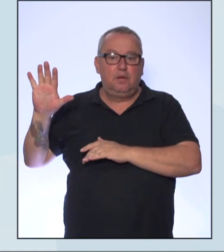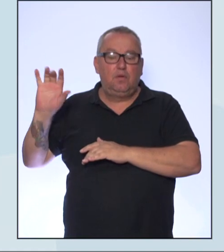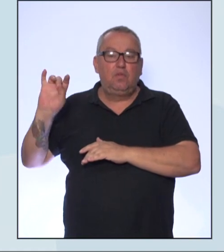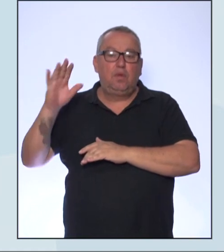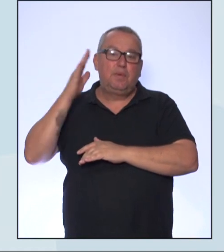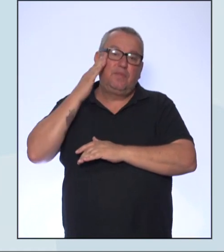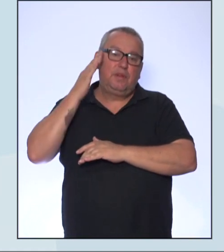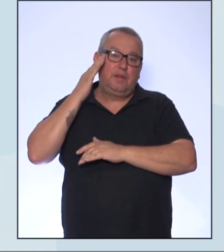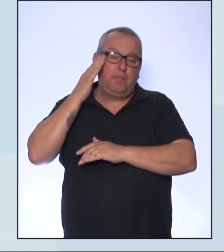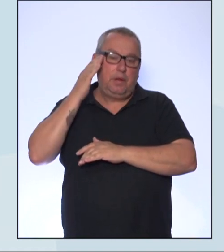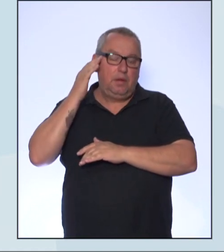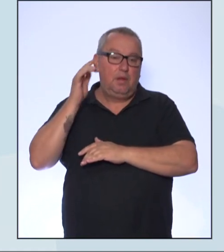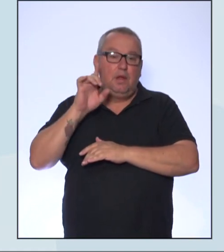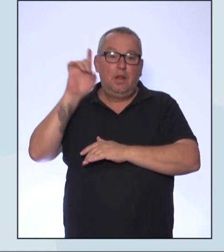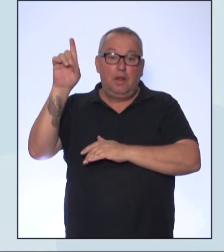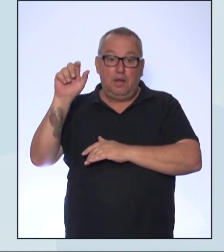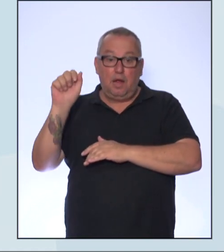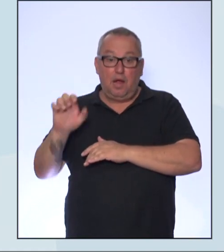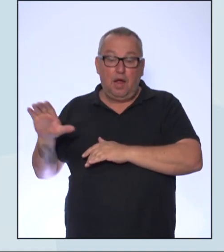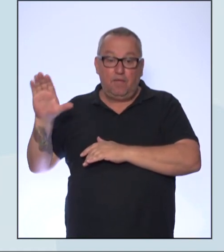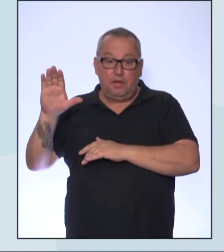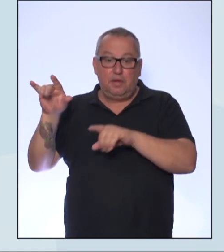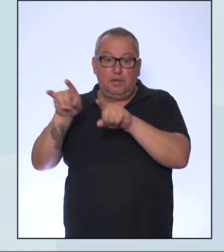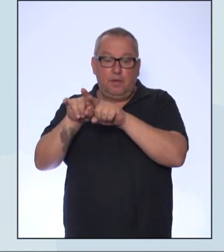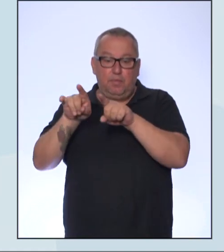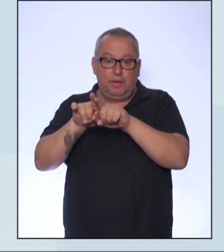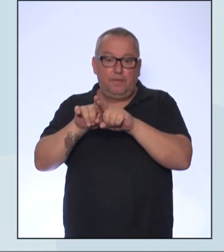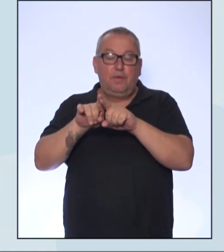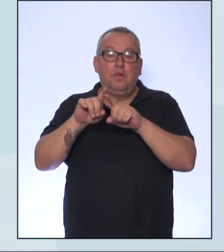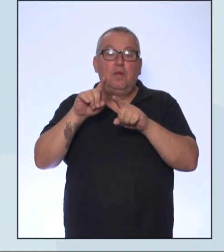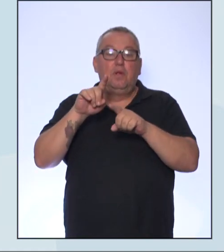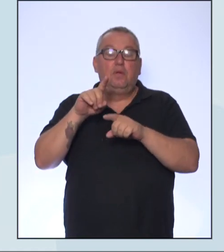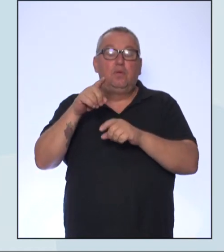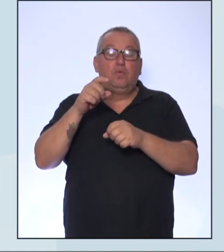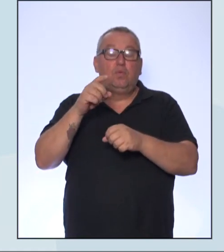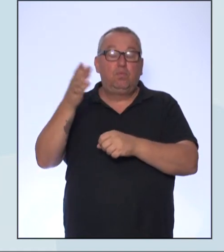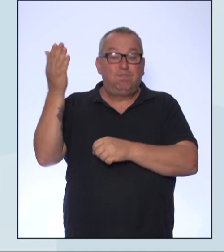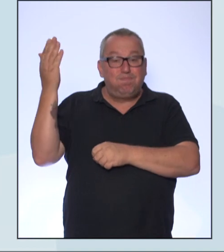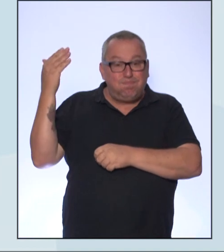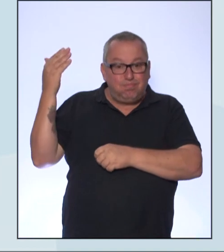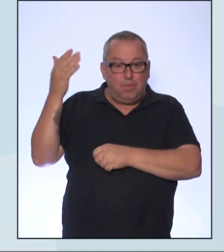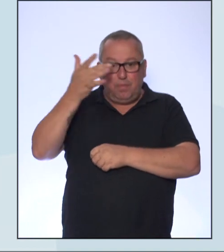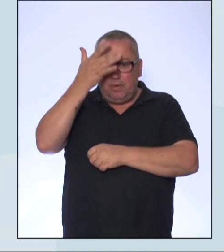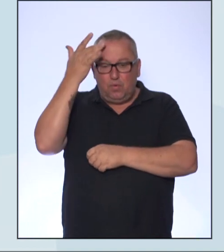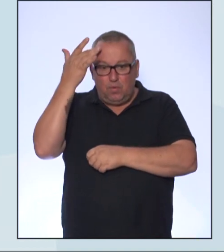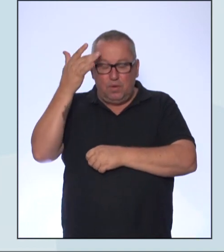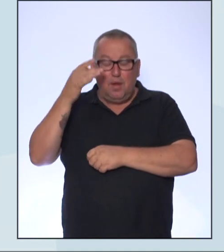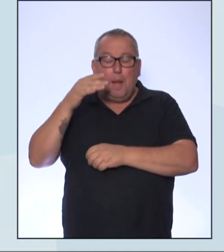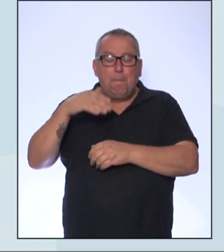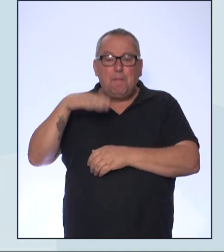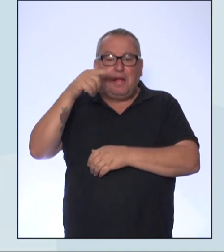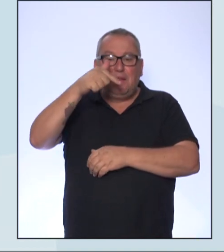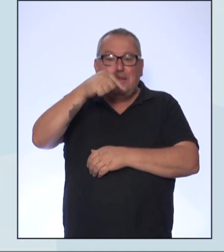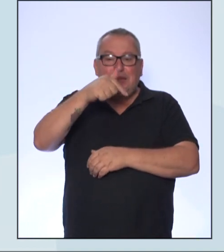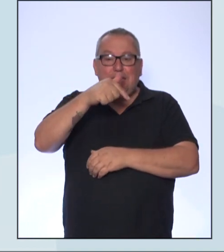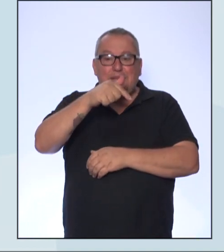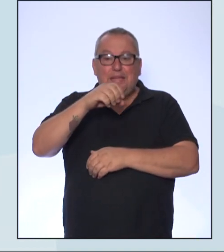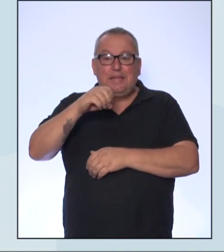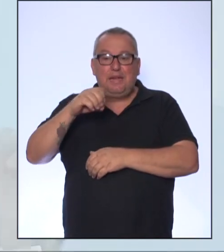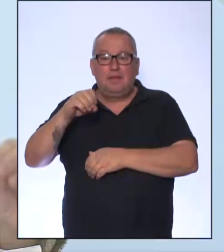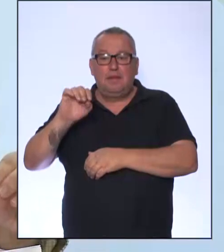terem ideia, na África subsaariana, nos últimos tempos, mais de 700 mil pessoas